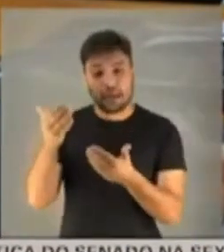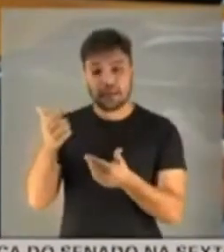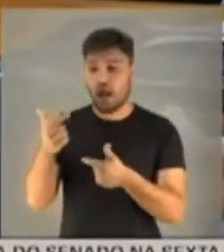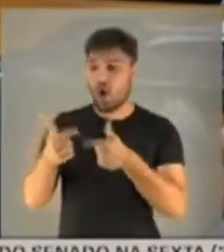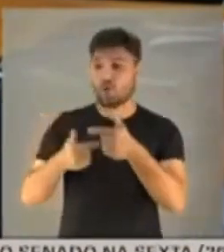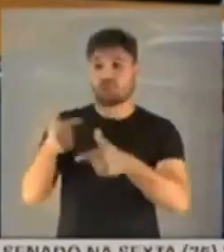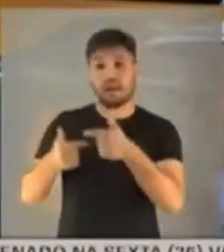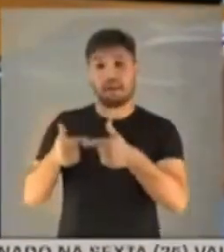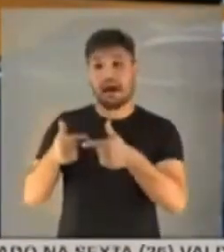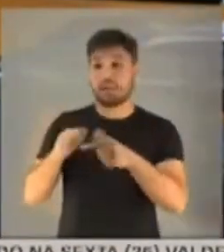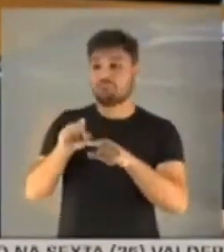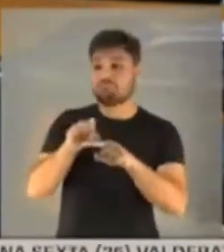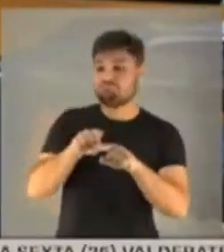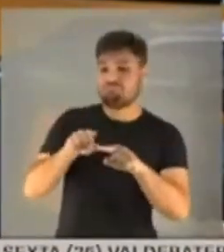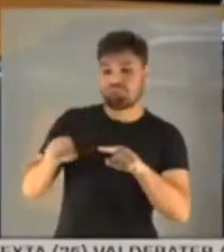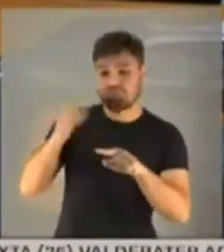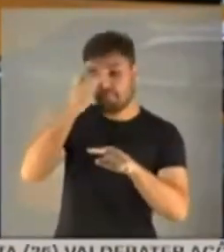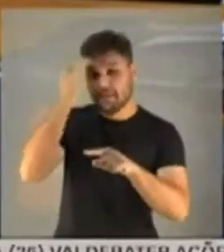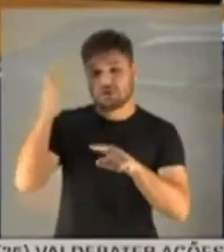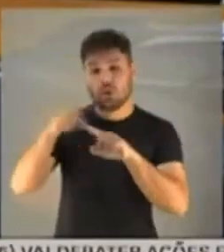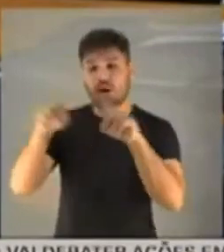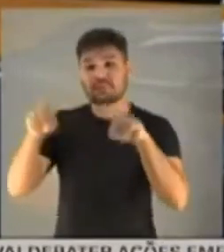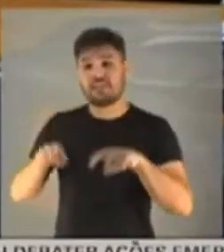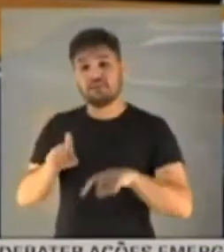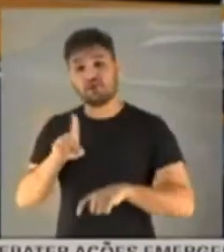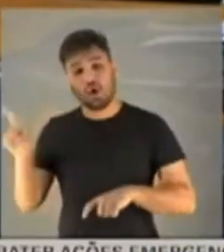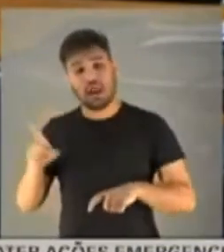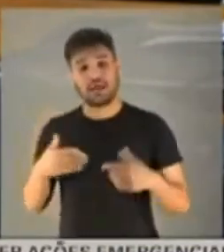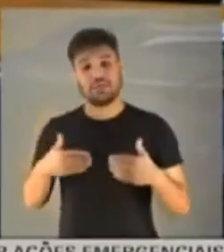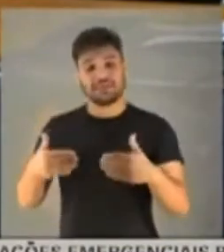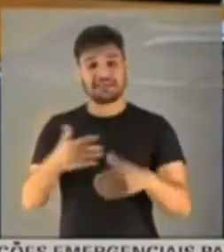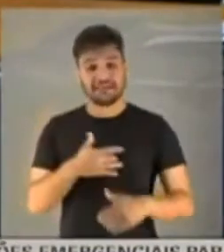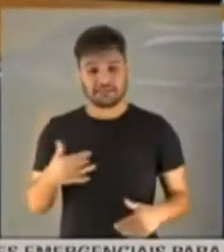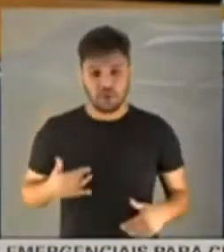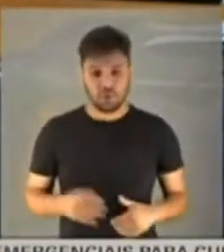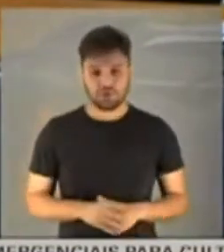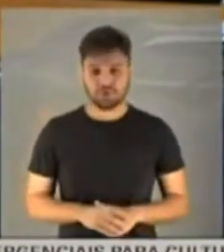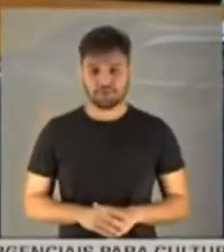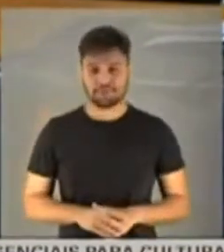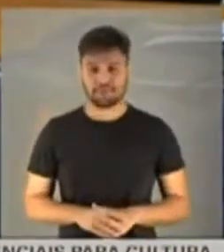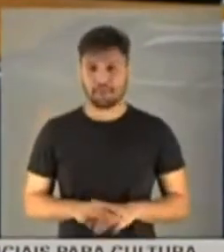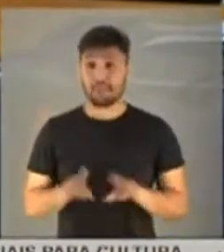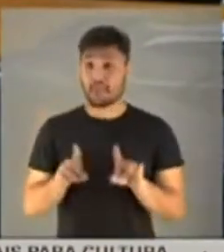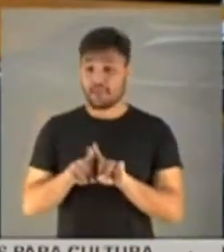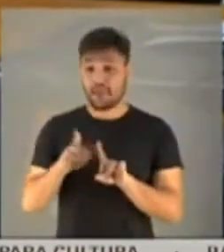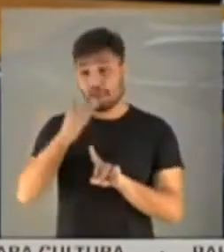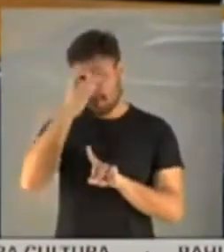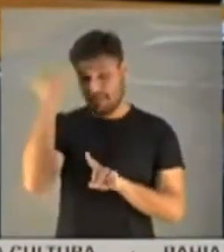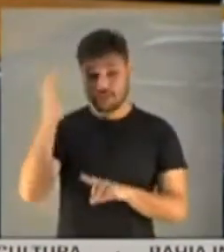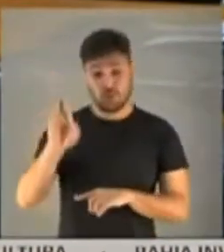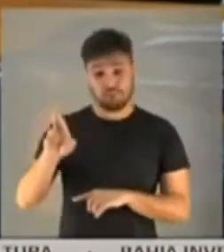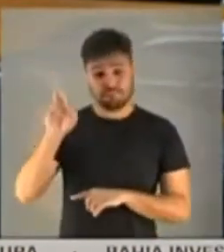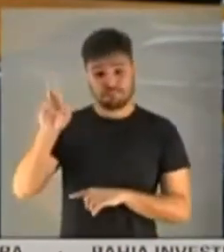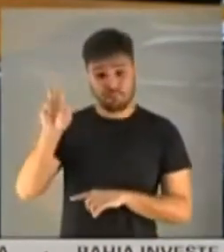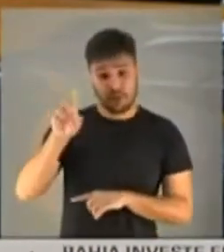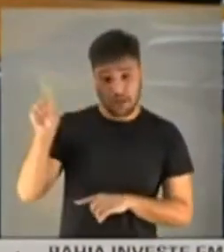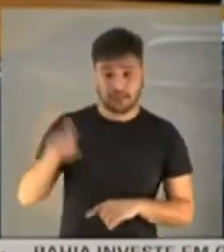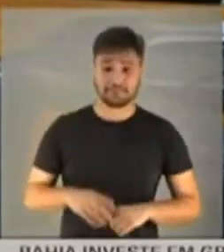um conjunto de servidores do Ministério da Saúde, além dos dirigentes da pasta.